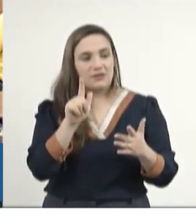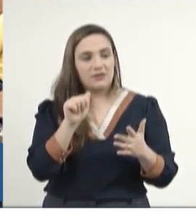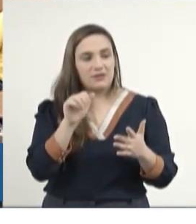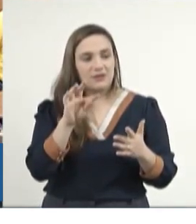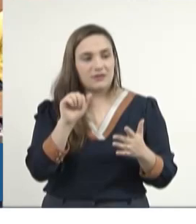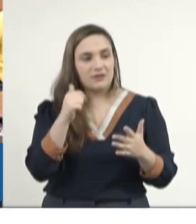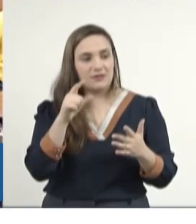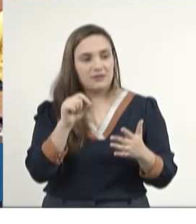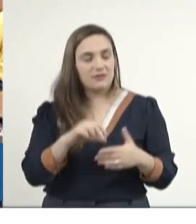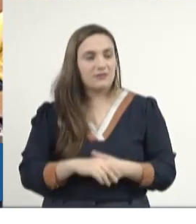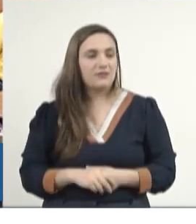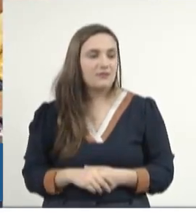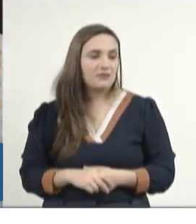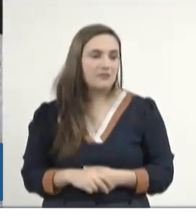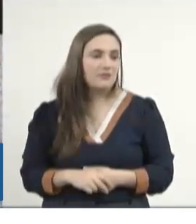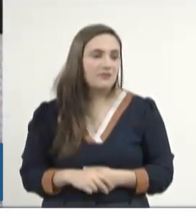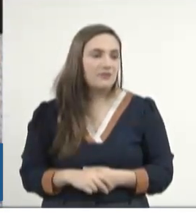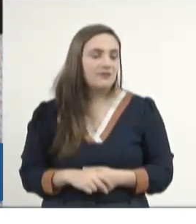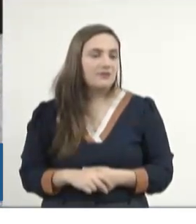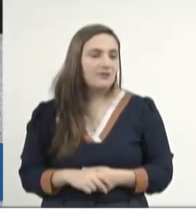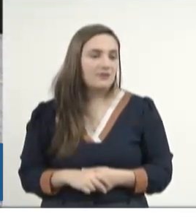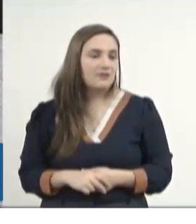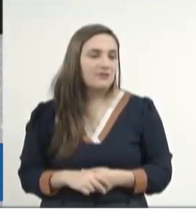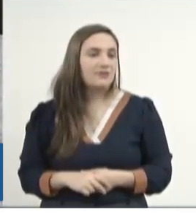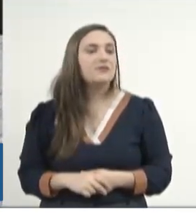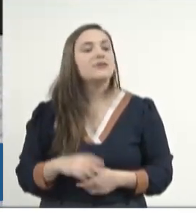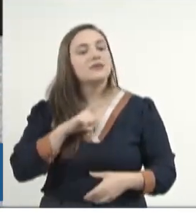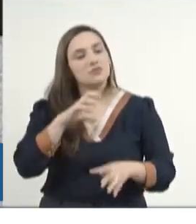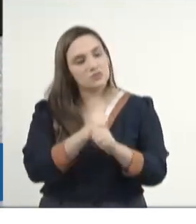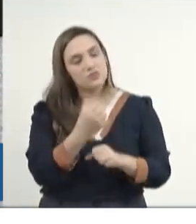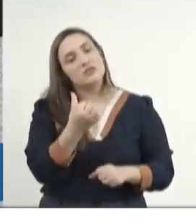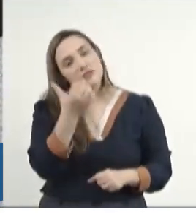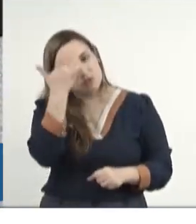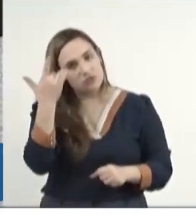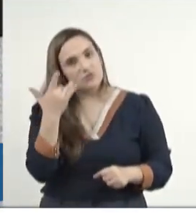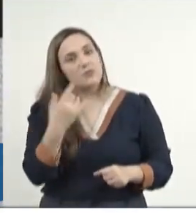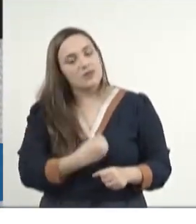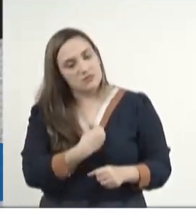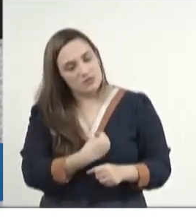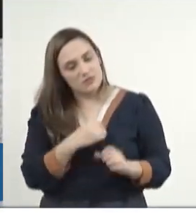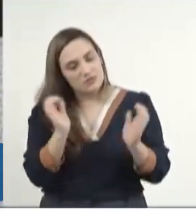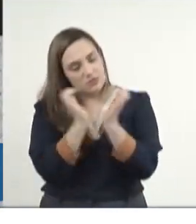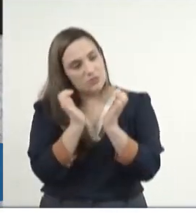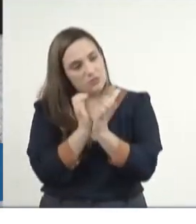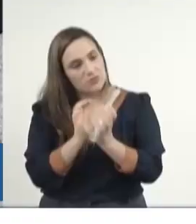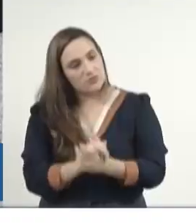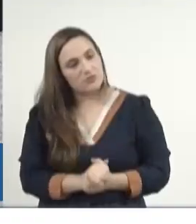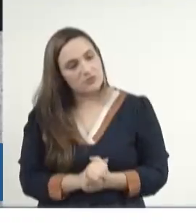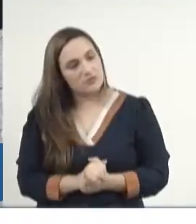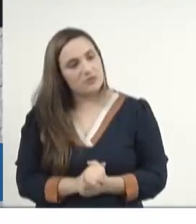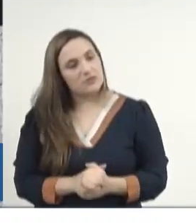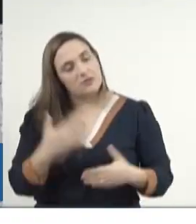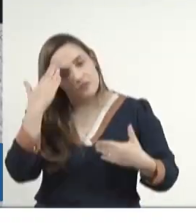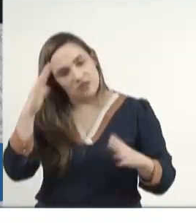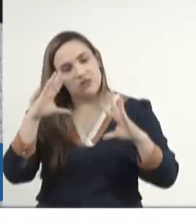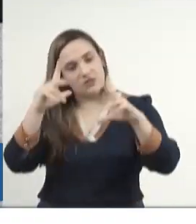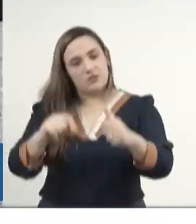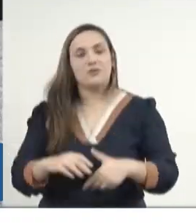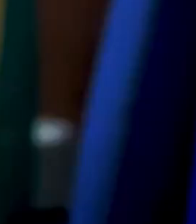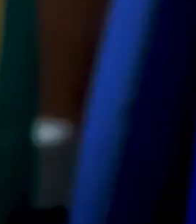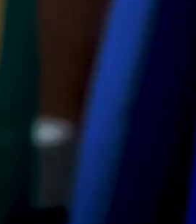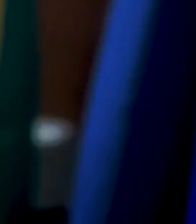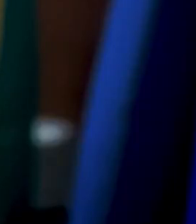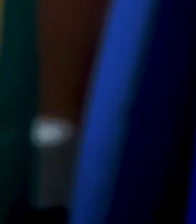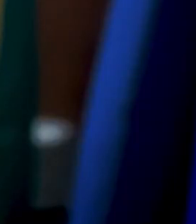Oi? Então, são muitas pessoas, são seis pessoas que participam dessa comissão. Muito obrigado a todos. Obrigado.